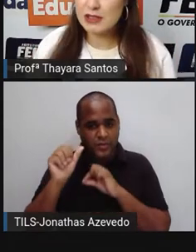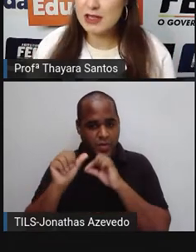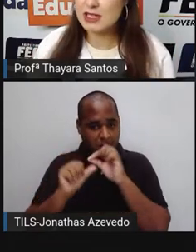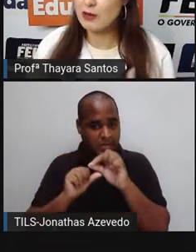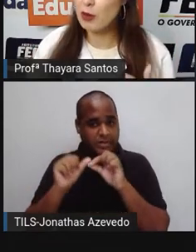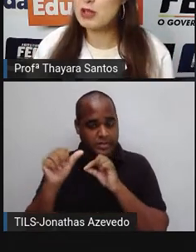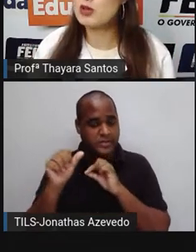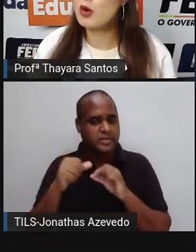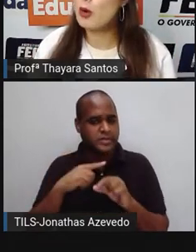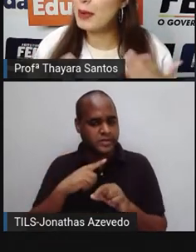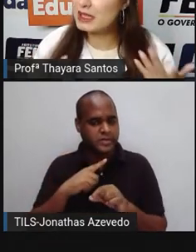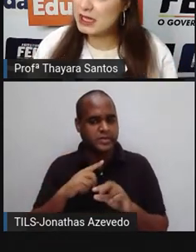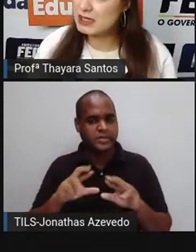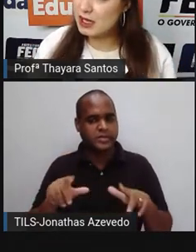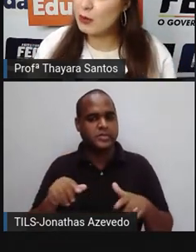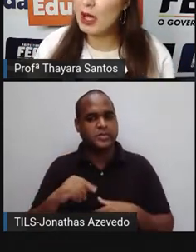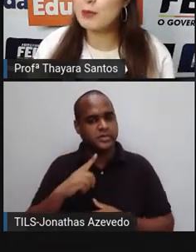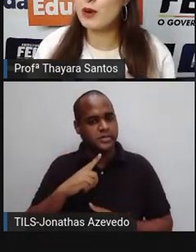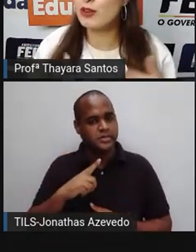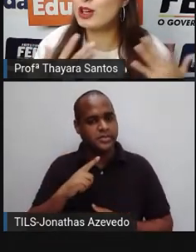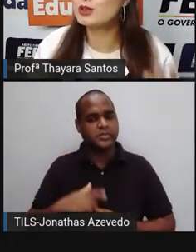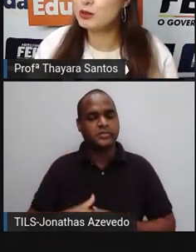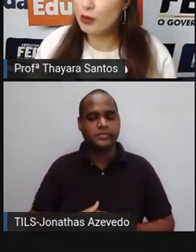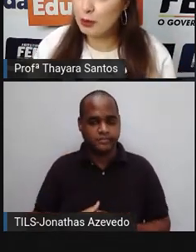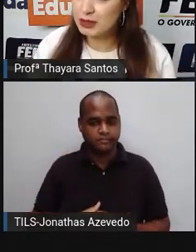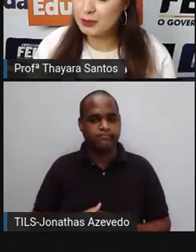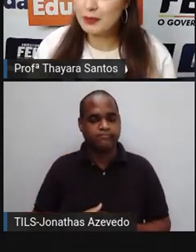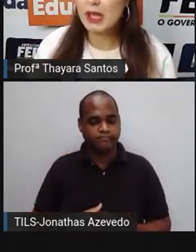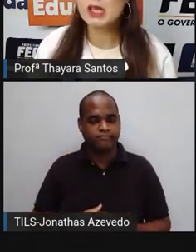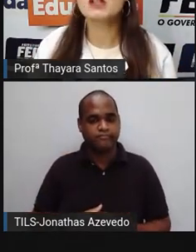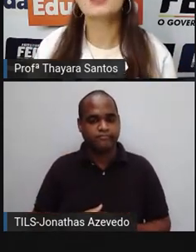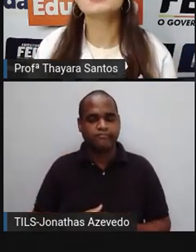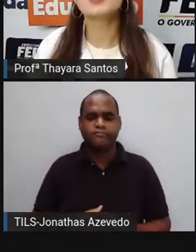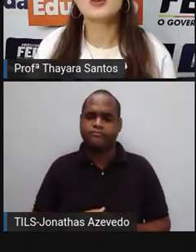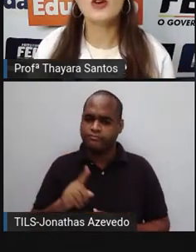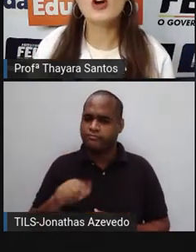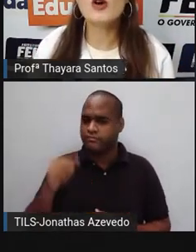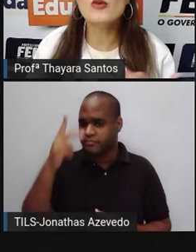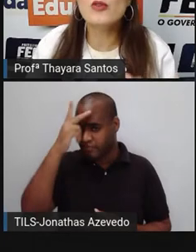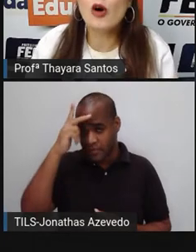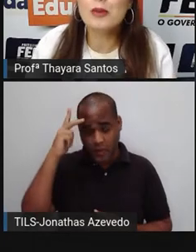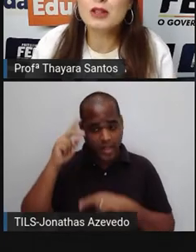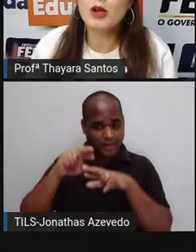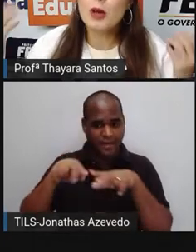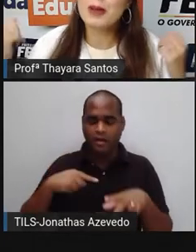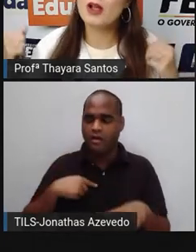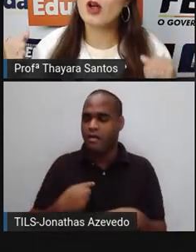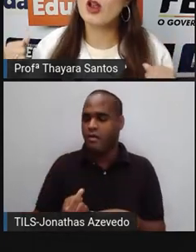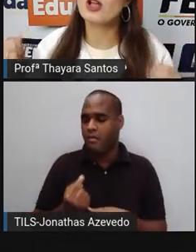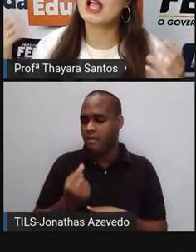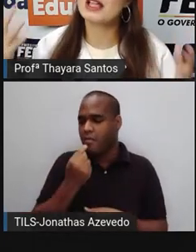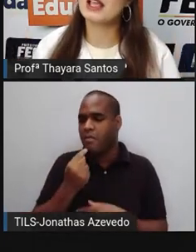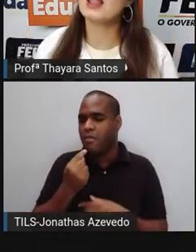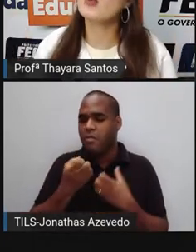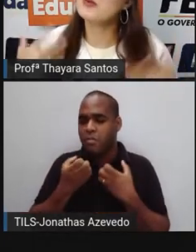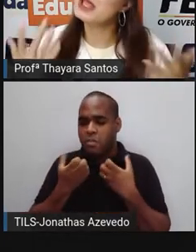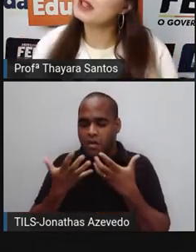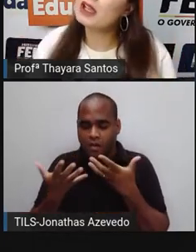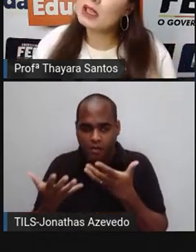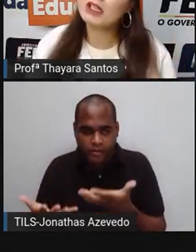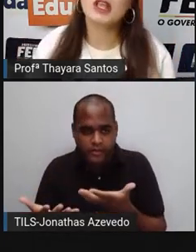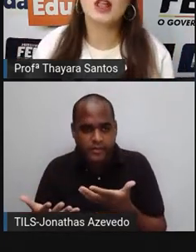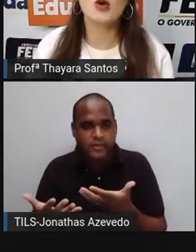E, muitas vezes, essa forma de compensação é provocando o vômito. Então, elas provocam o vômito para colocar aquela